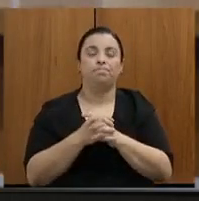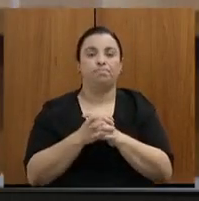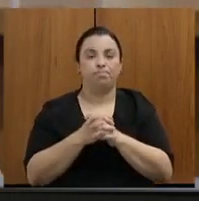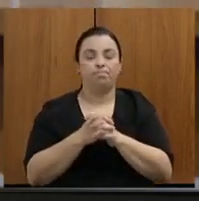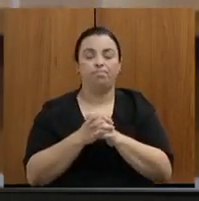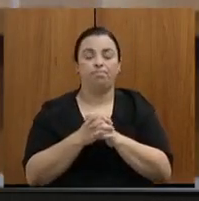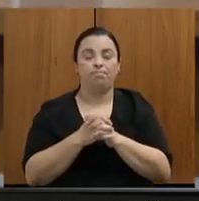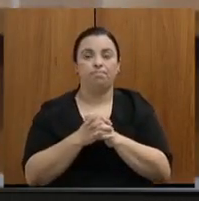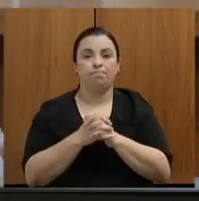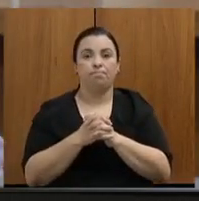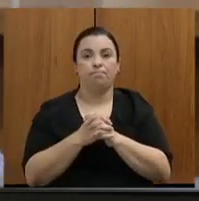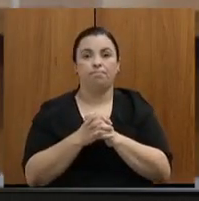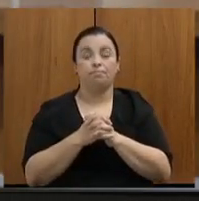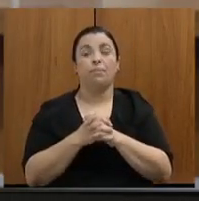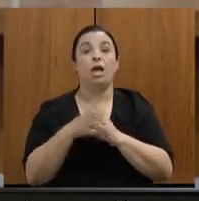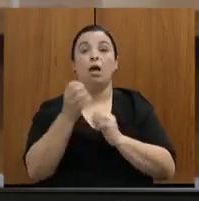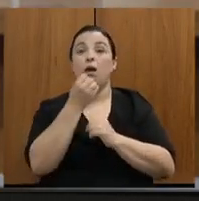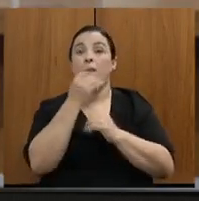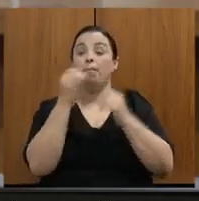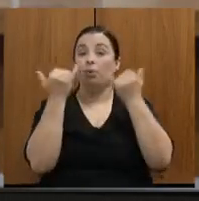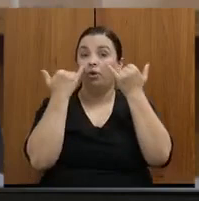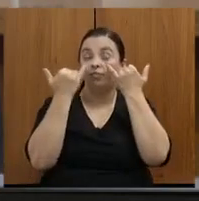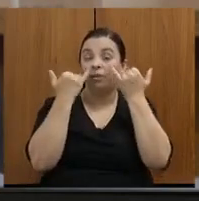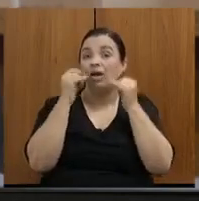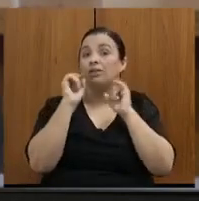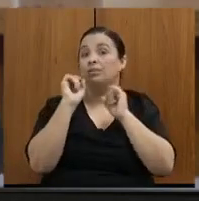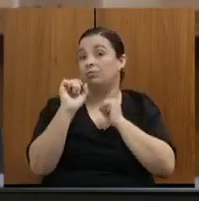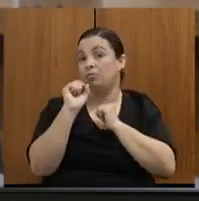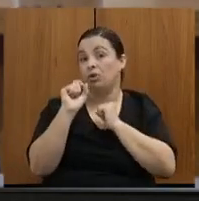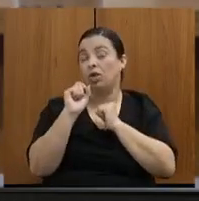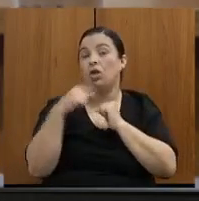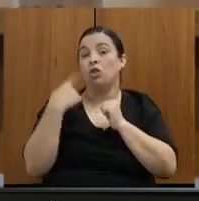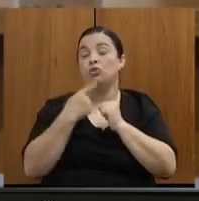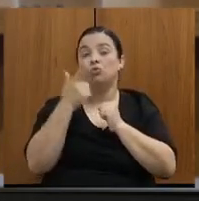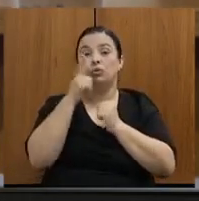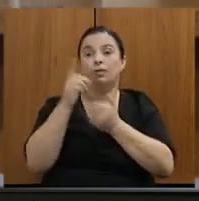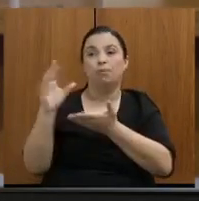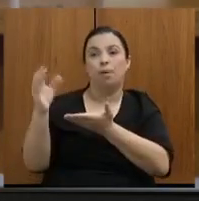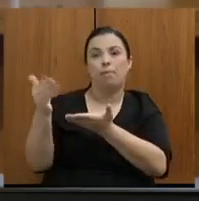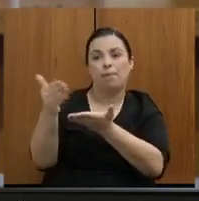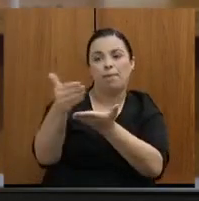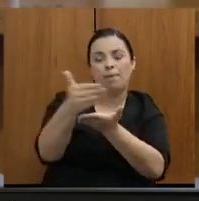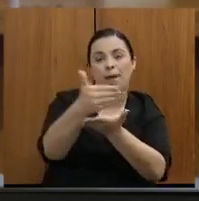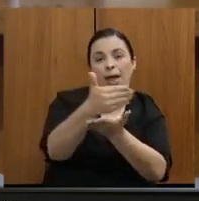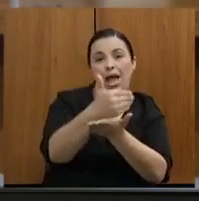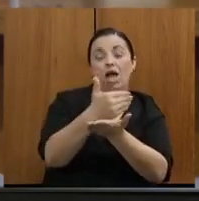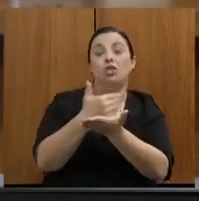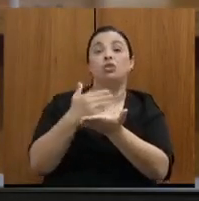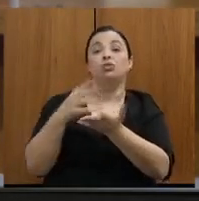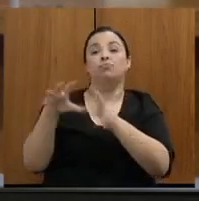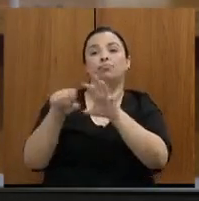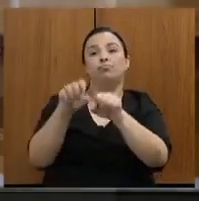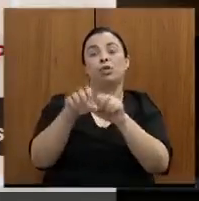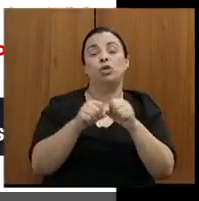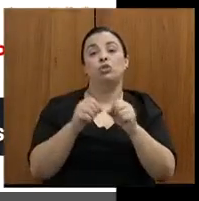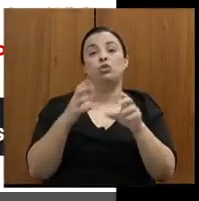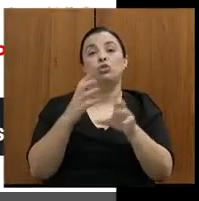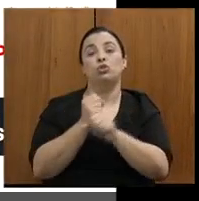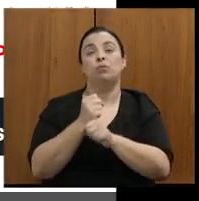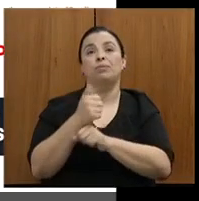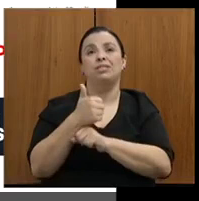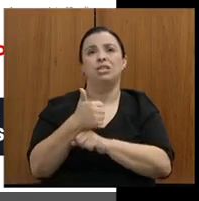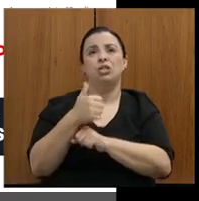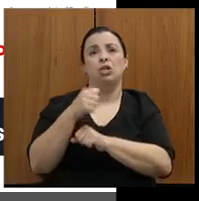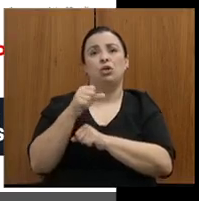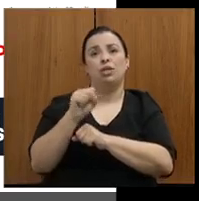E a boa notícia é que nós conseguimos captar 182 milhões de reais em emendas parlamentares. Então,